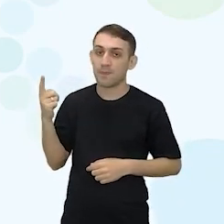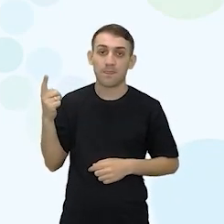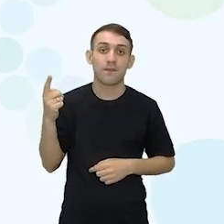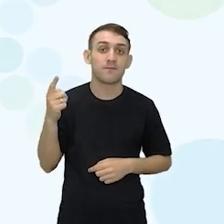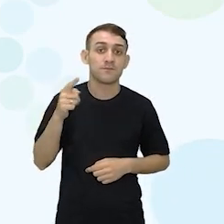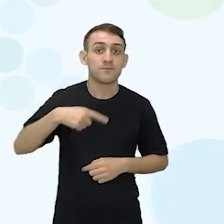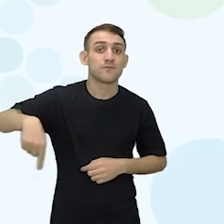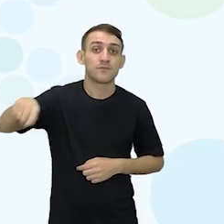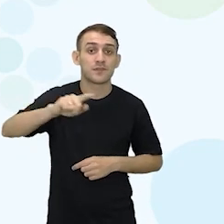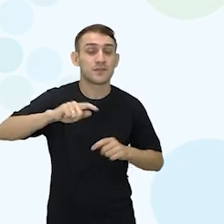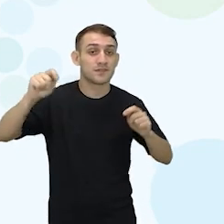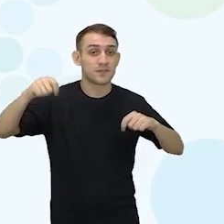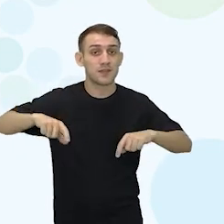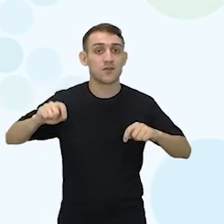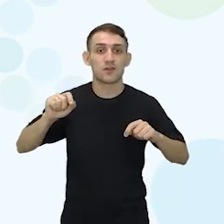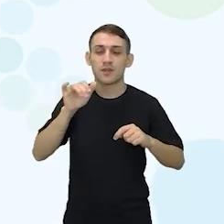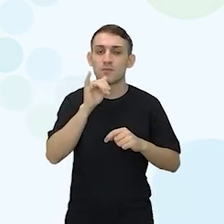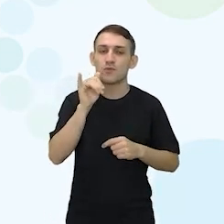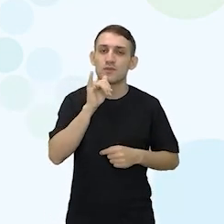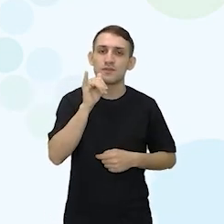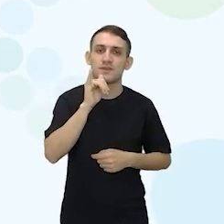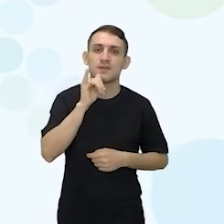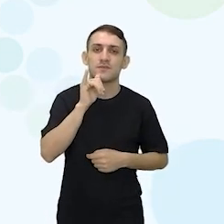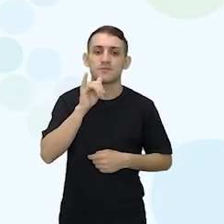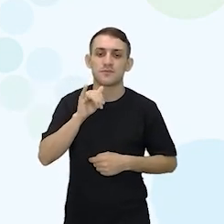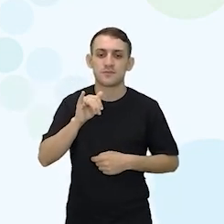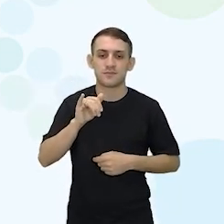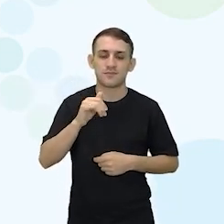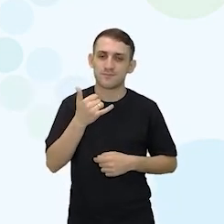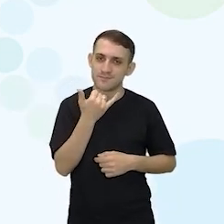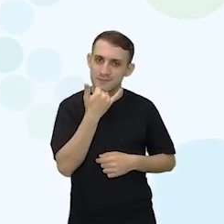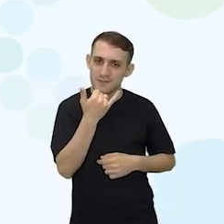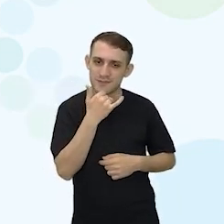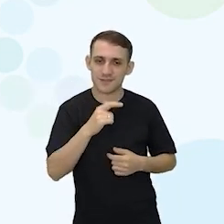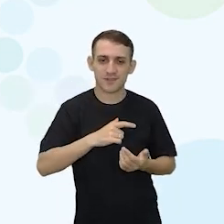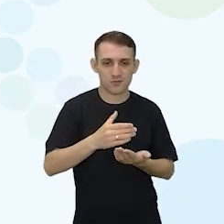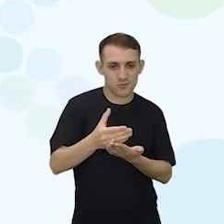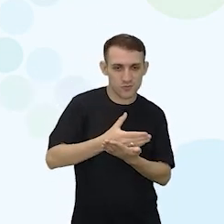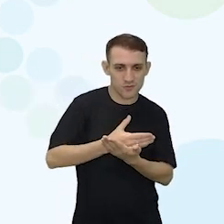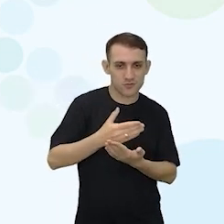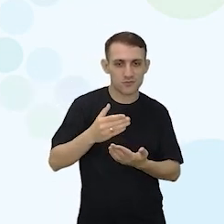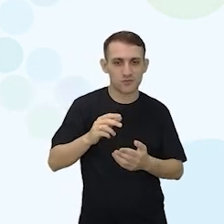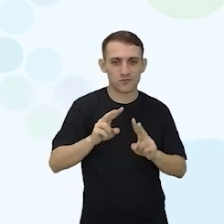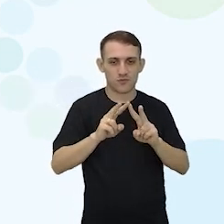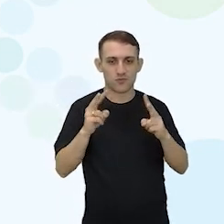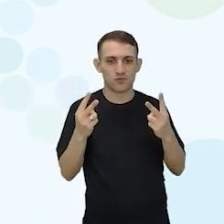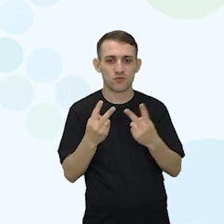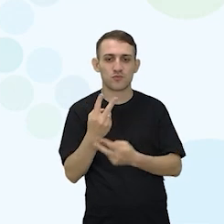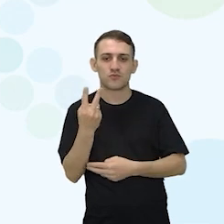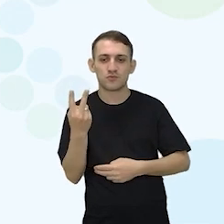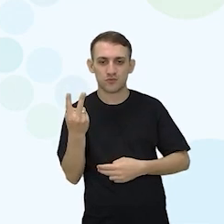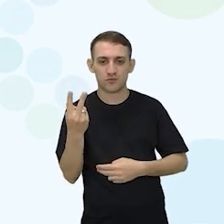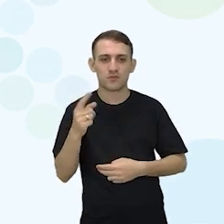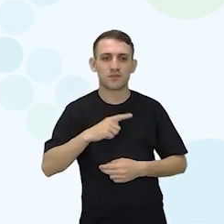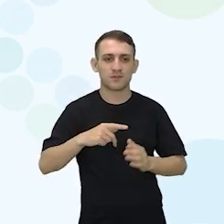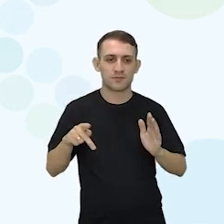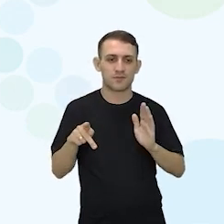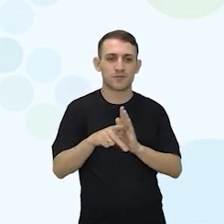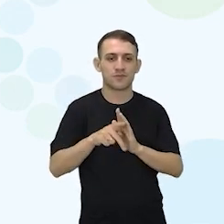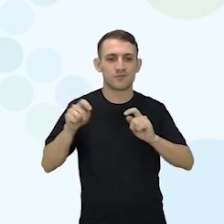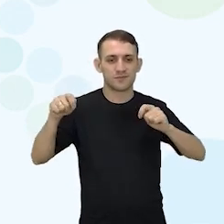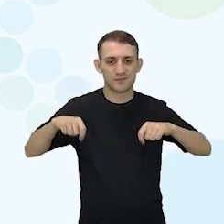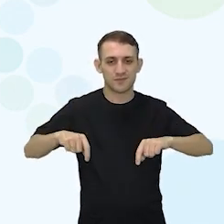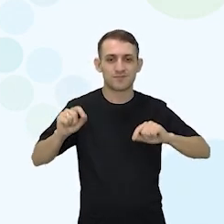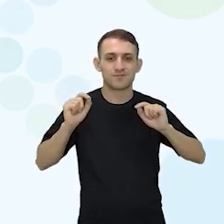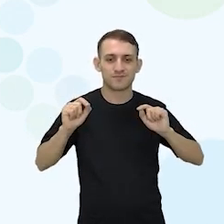Enquanto vocês vão abrindo aí o, perdão, currículo em ação, volume 2. Não é o EMAI, olha para o Nalu falando